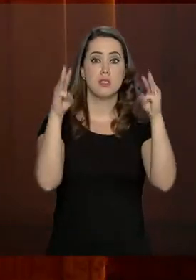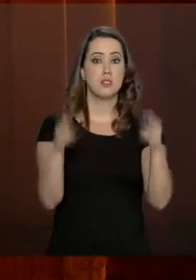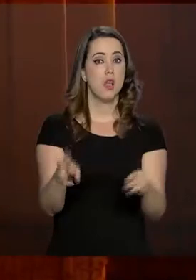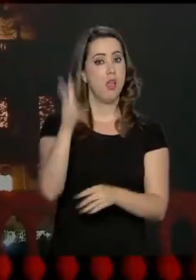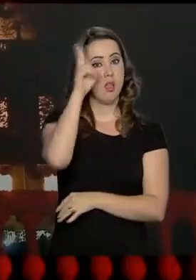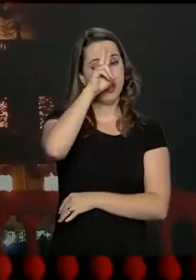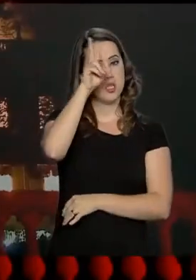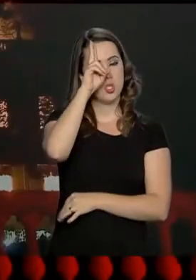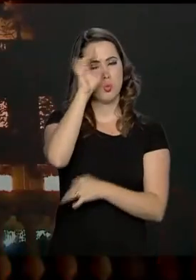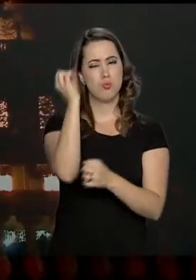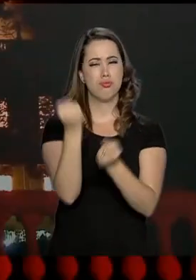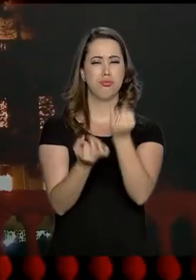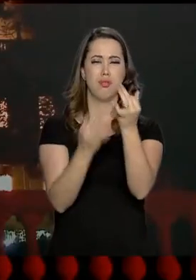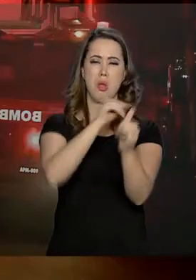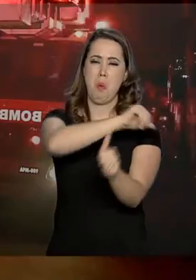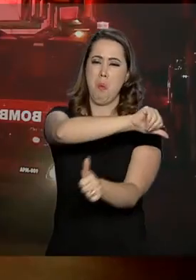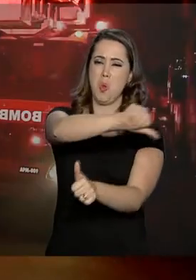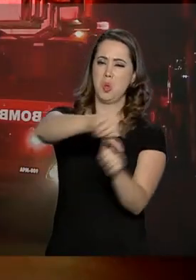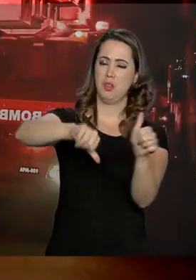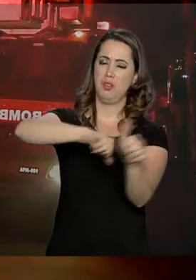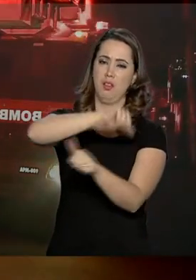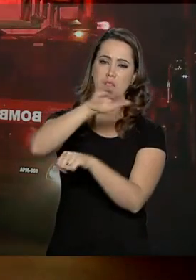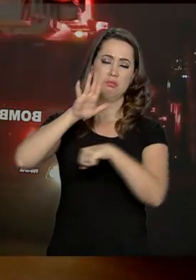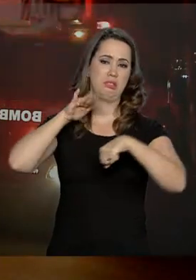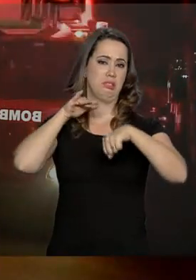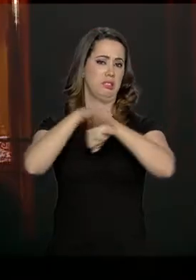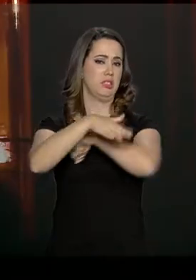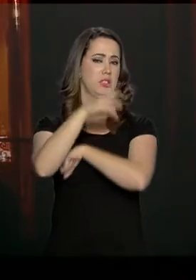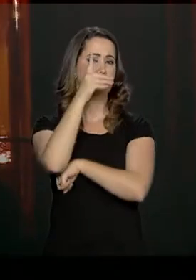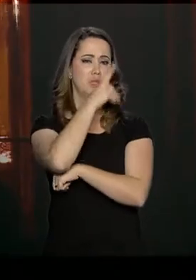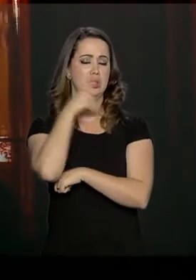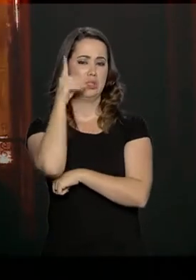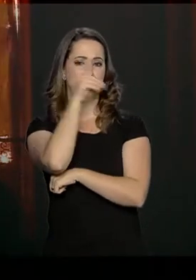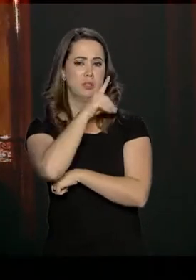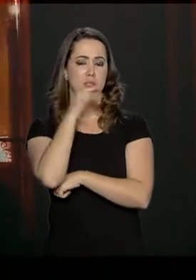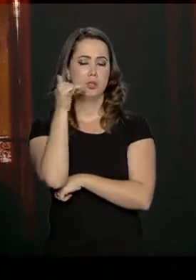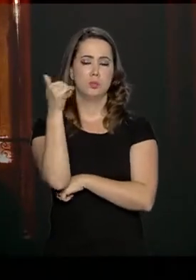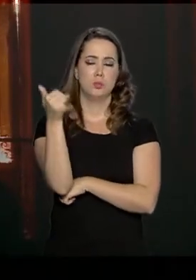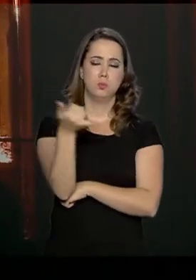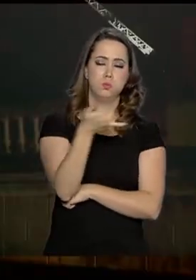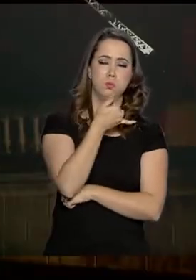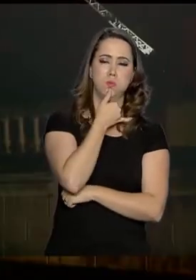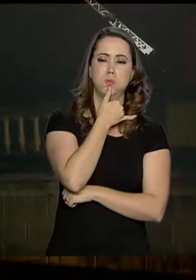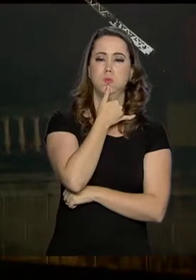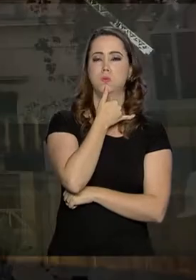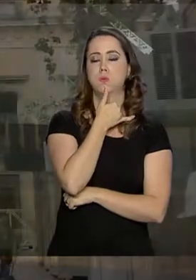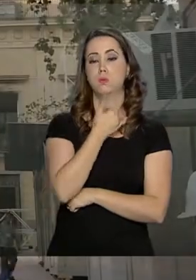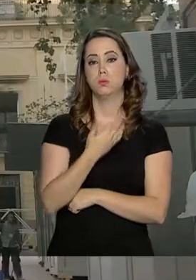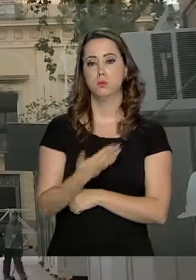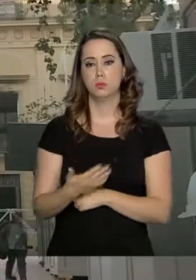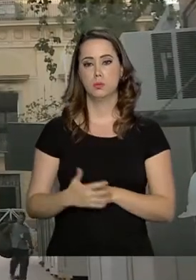foram mudando a paisagem daquela noite de domingo que terminou mais triste e mais pobre.